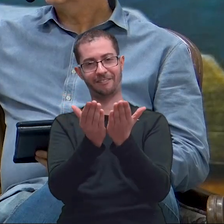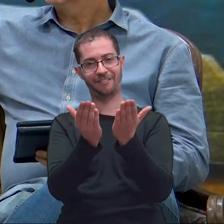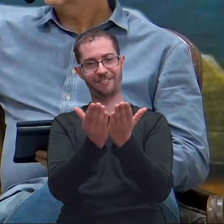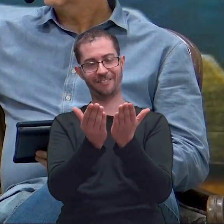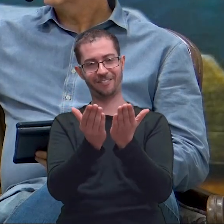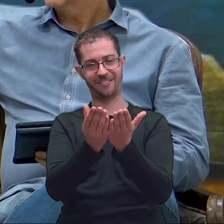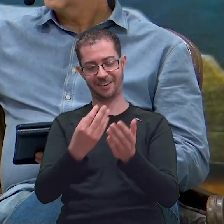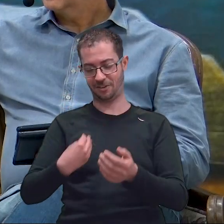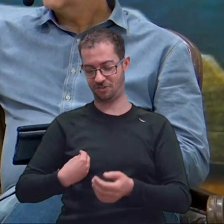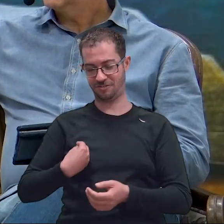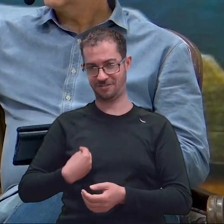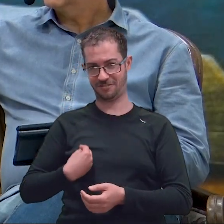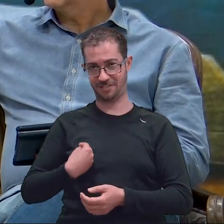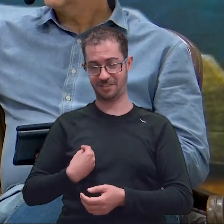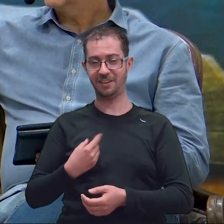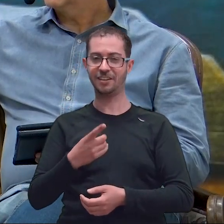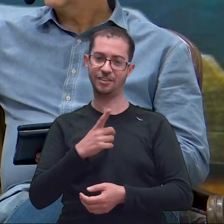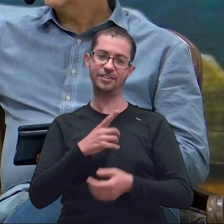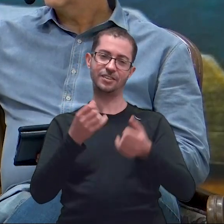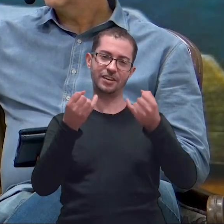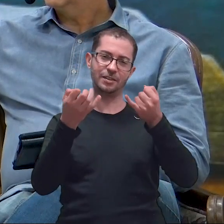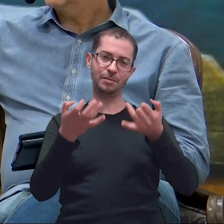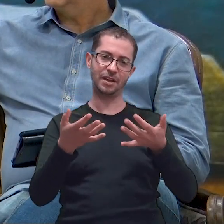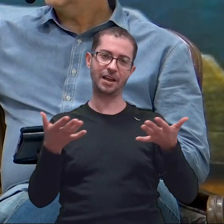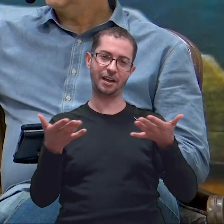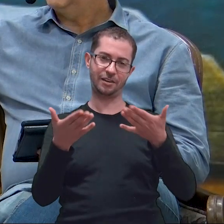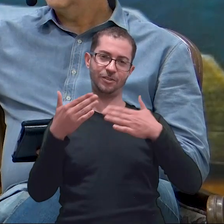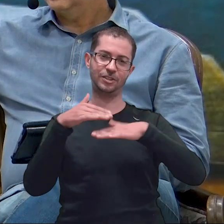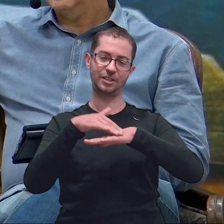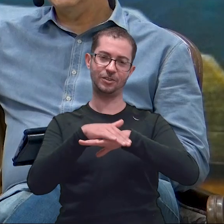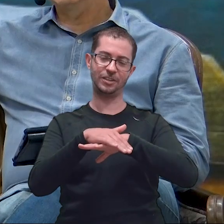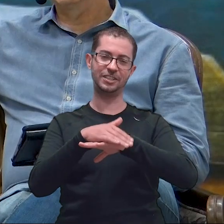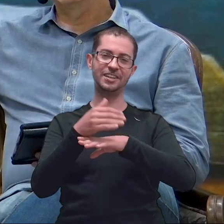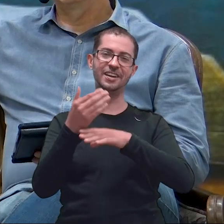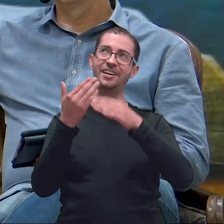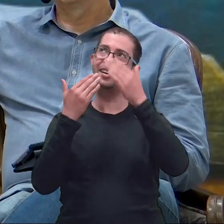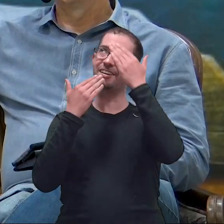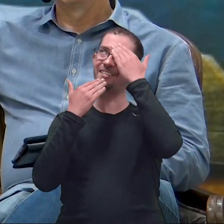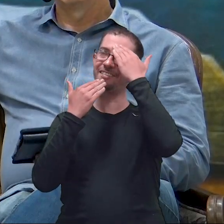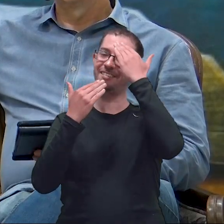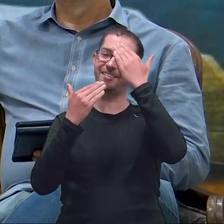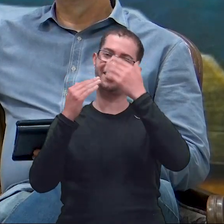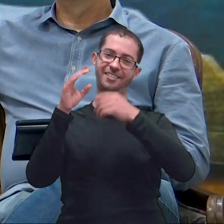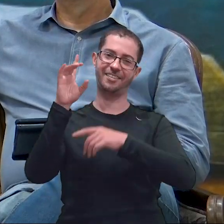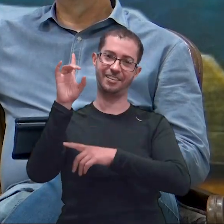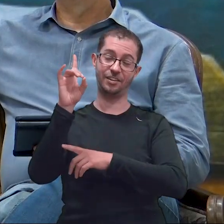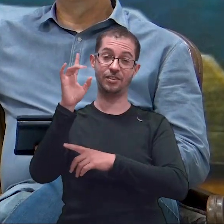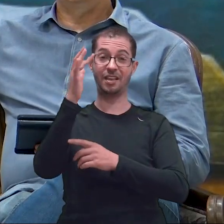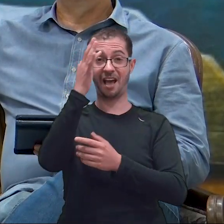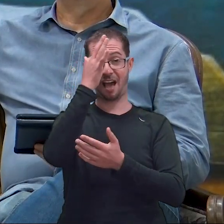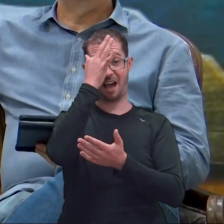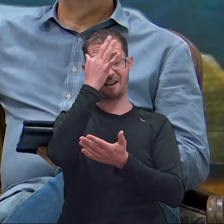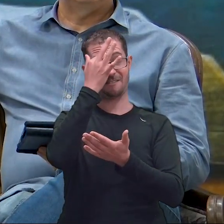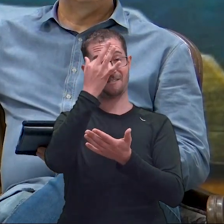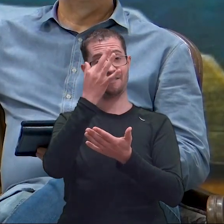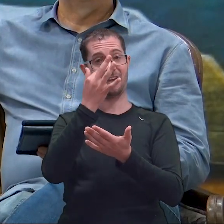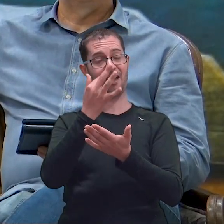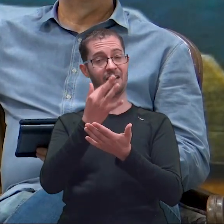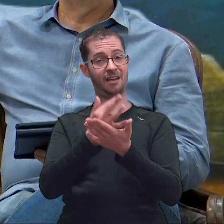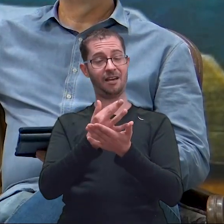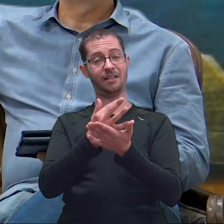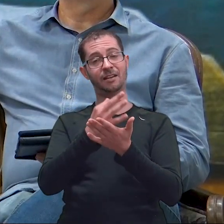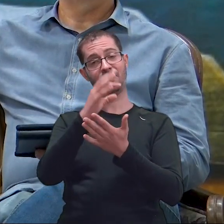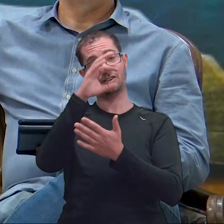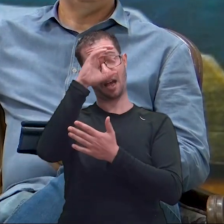é isso que eu queria considerar com vocês. Bom, graças a Deus. E a fé vem pelo